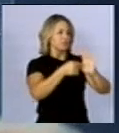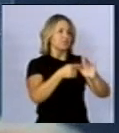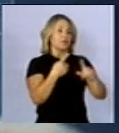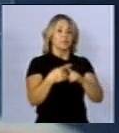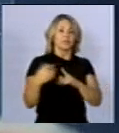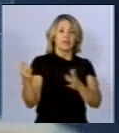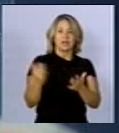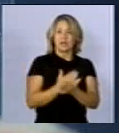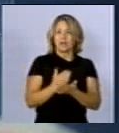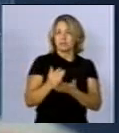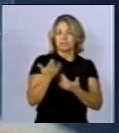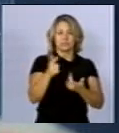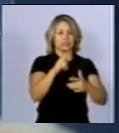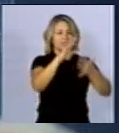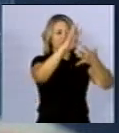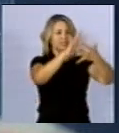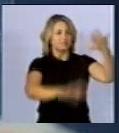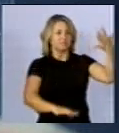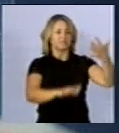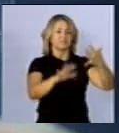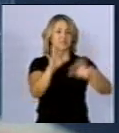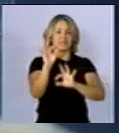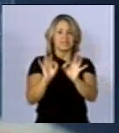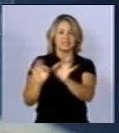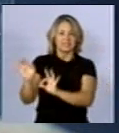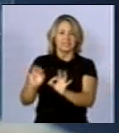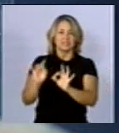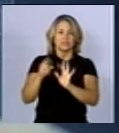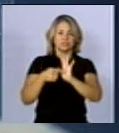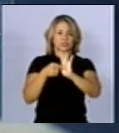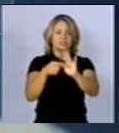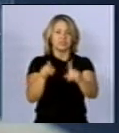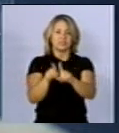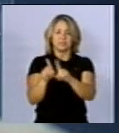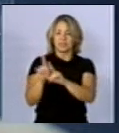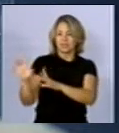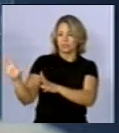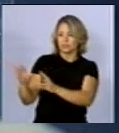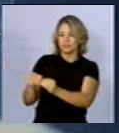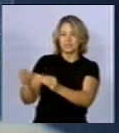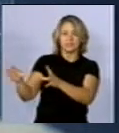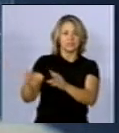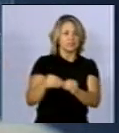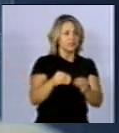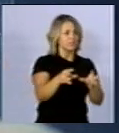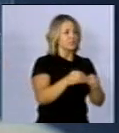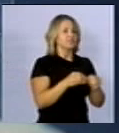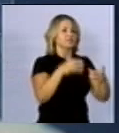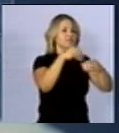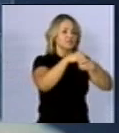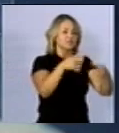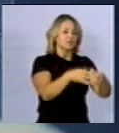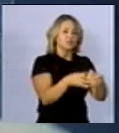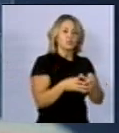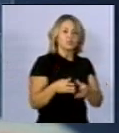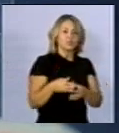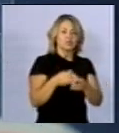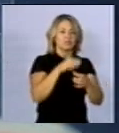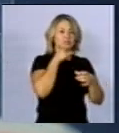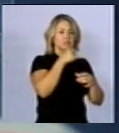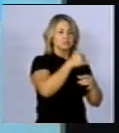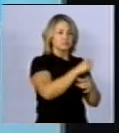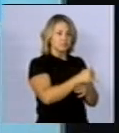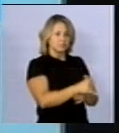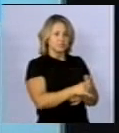porque, evidentemente, não está nem em escala. Foram mostrados, comparativamente, numa escala de intensidade de campo, que é essa escala de cores aqui embaixo, onde